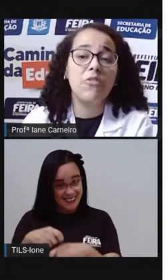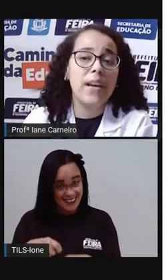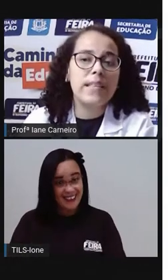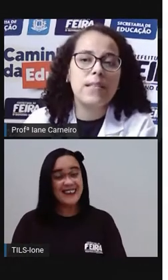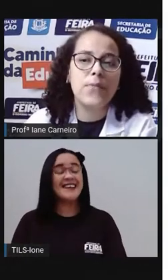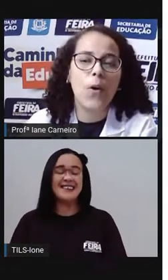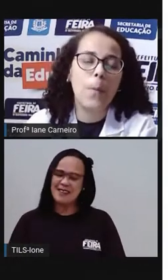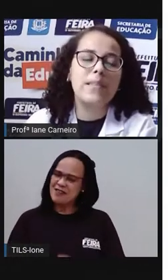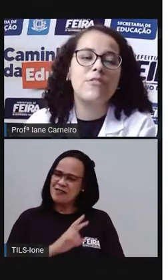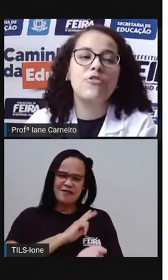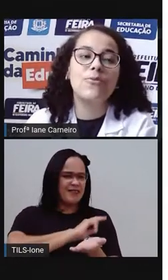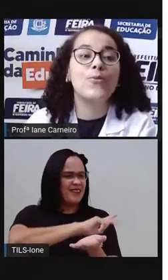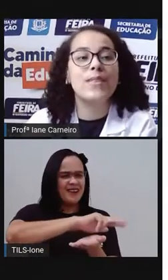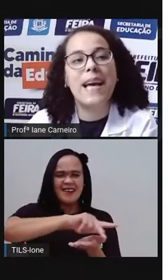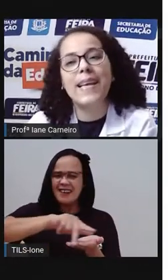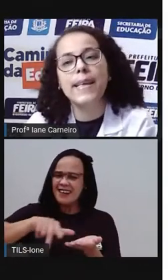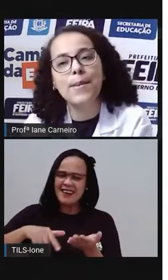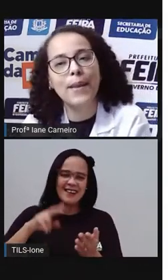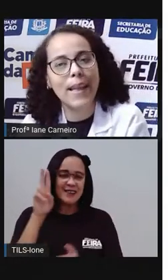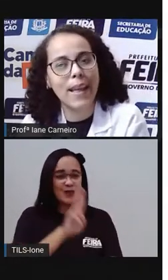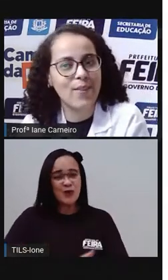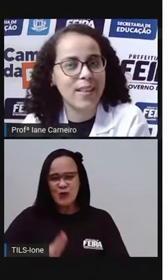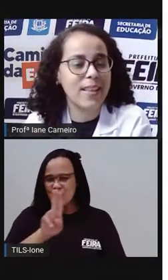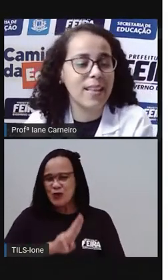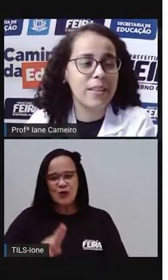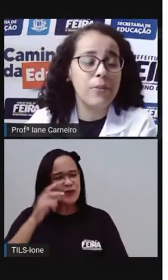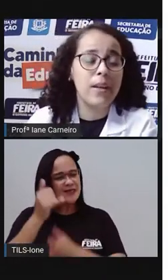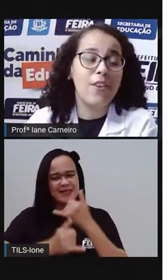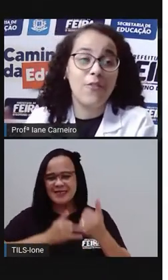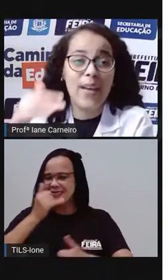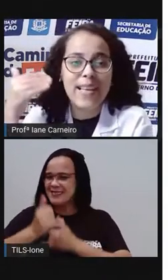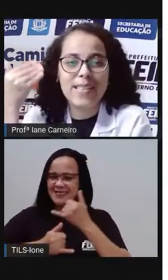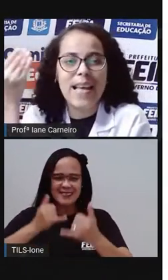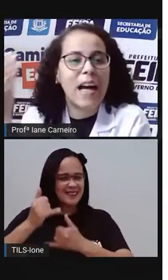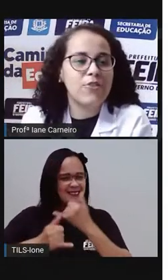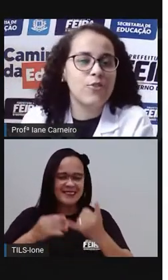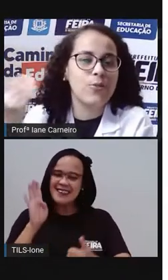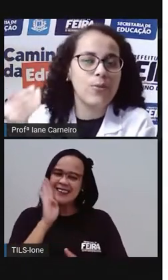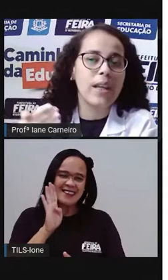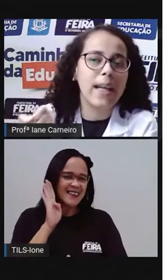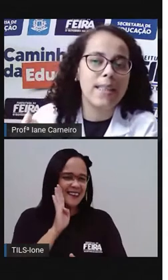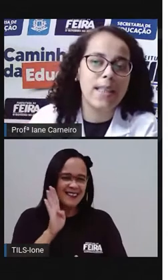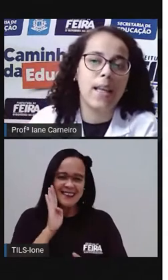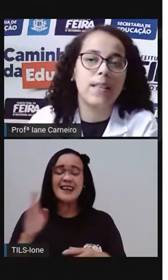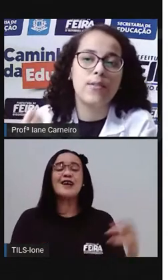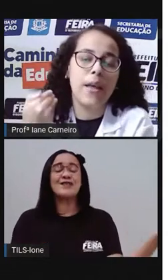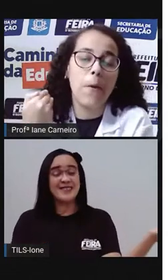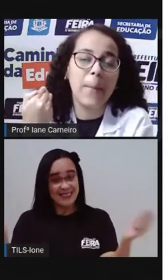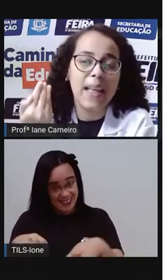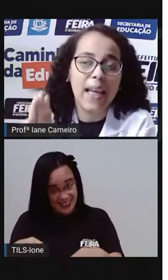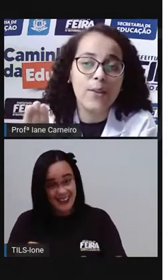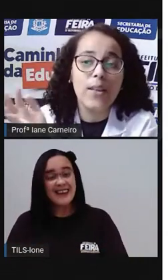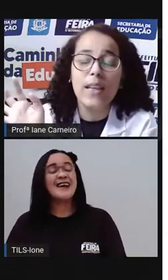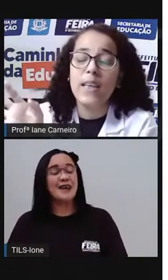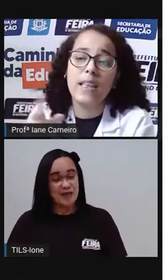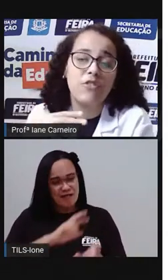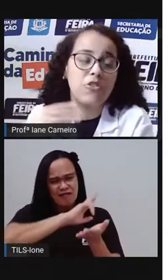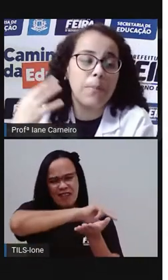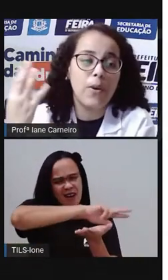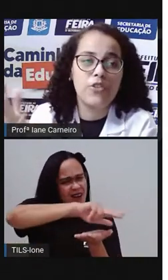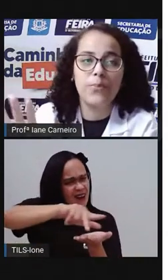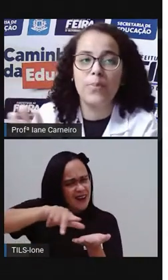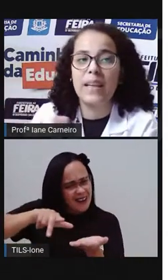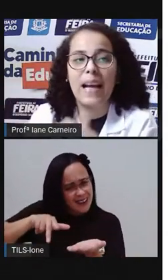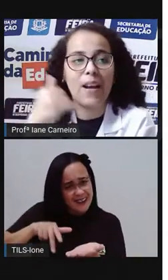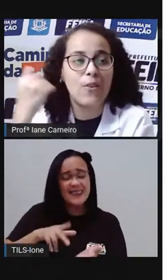tem diversas formas de a gente usar esse brinquedo aqui, que é tão versátil. O que quer dizer isso? É um brinquedo que a